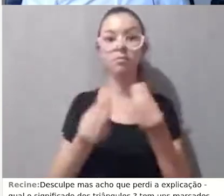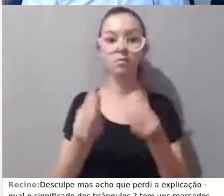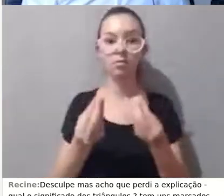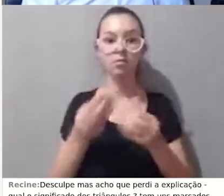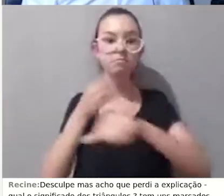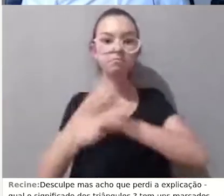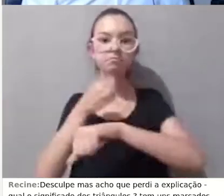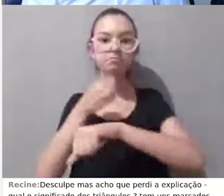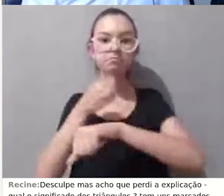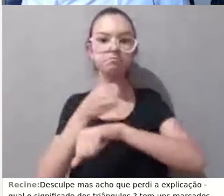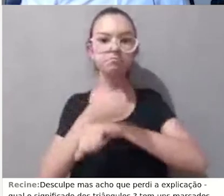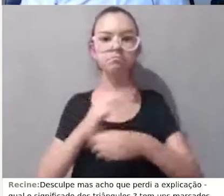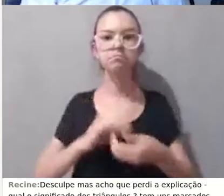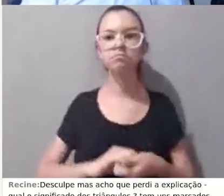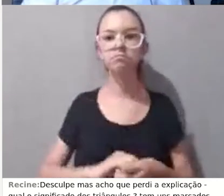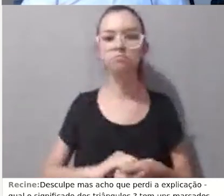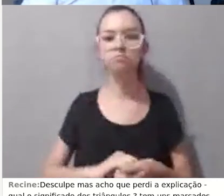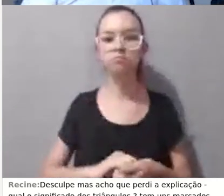número de estudantes,